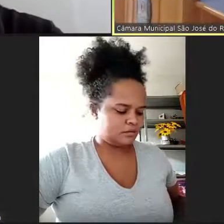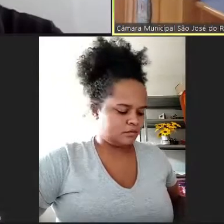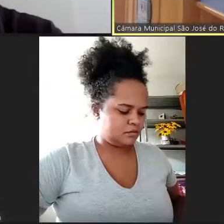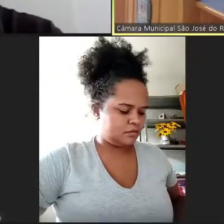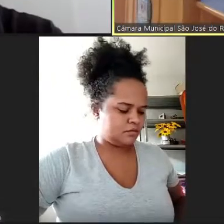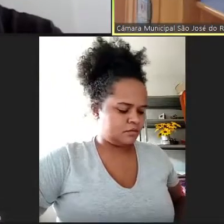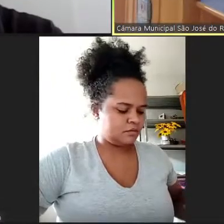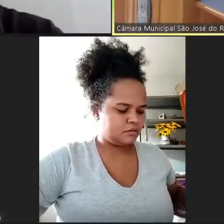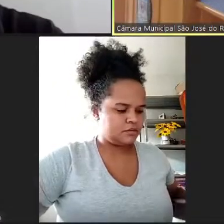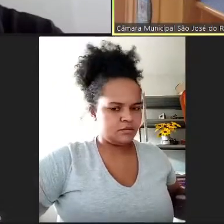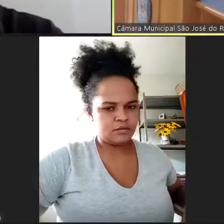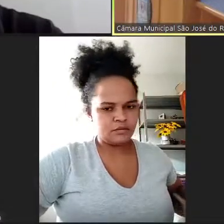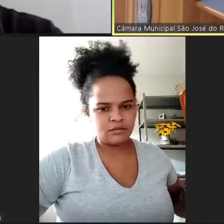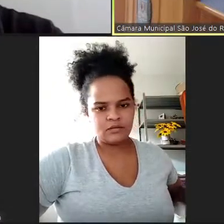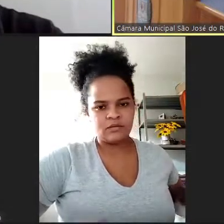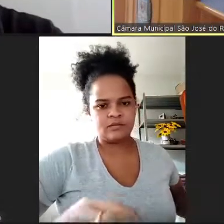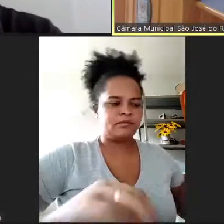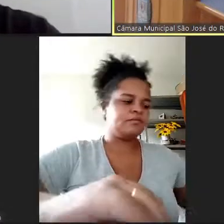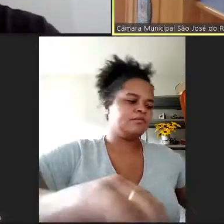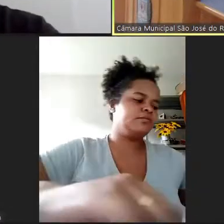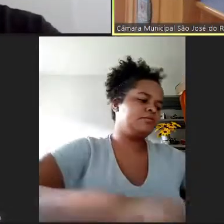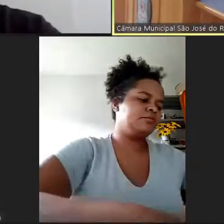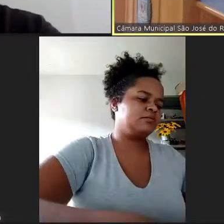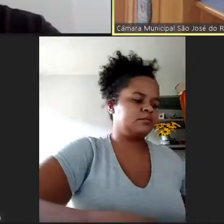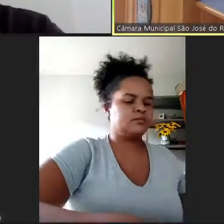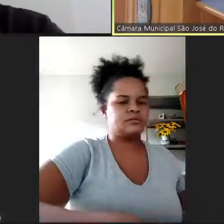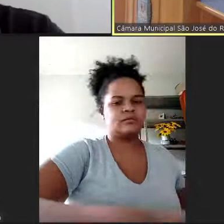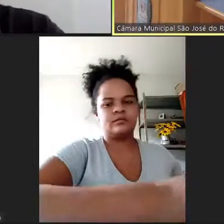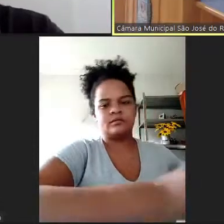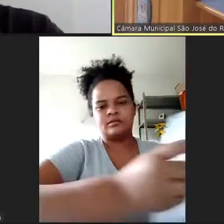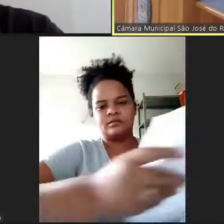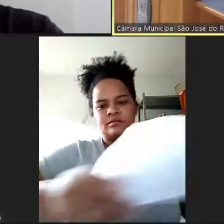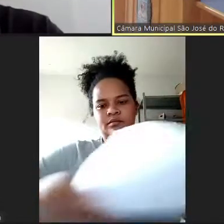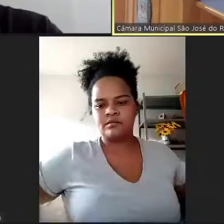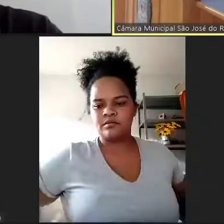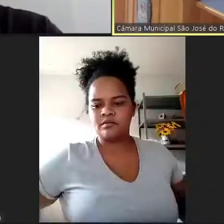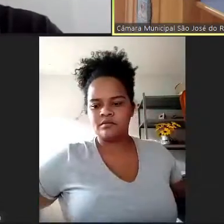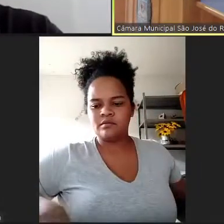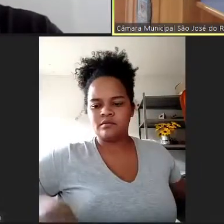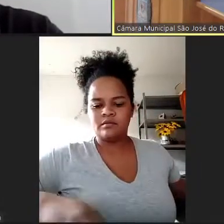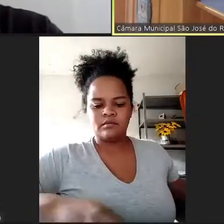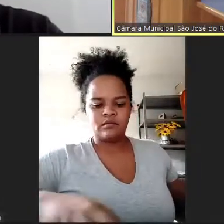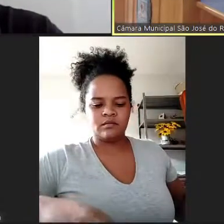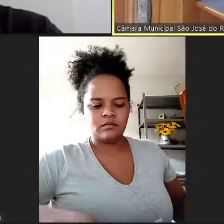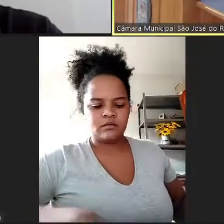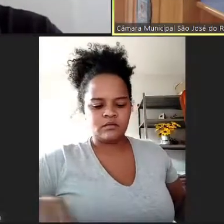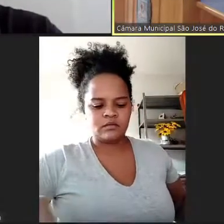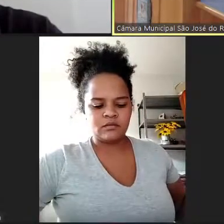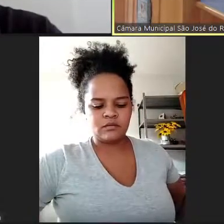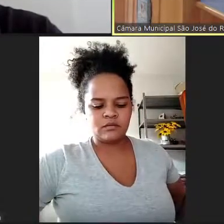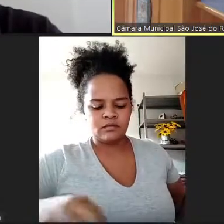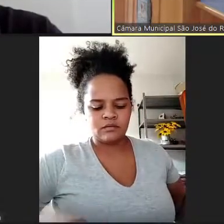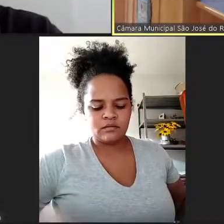238, 2021, autoria do vereador professor Rafael Cocian, solicita ao Executivo Municipal